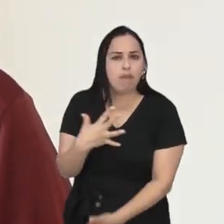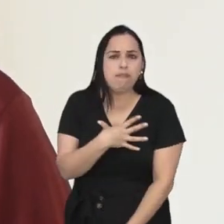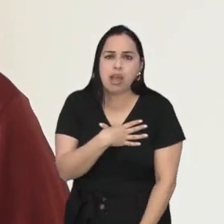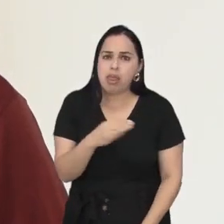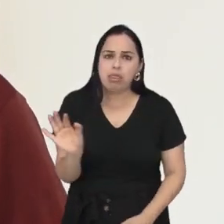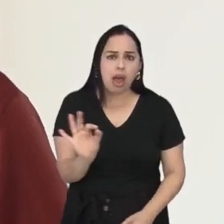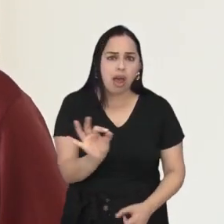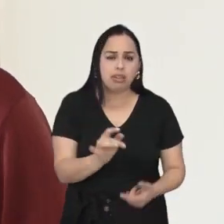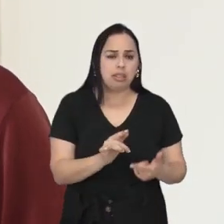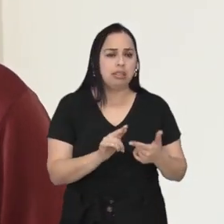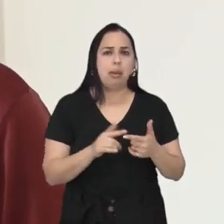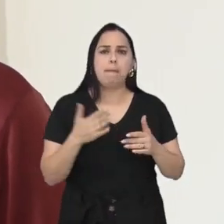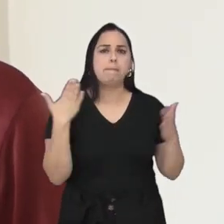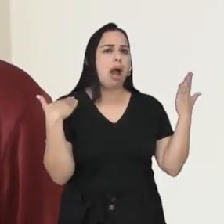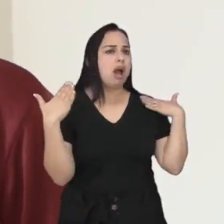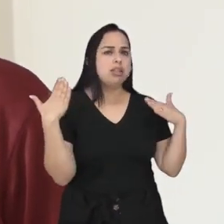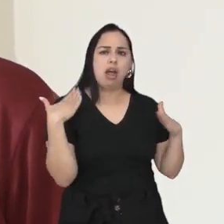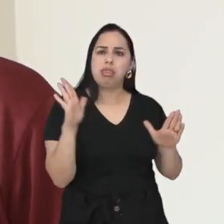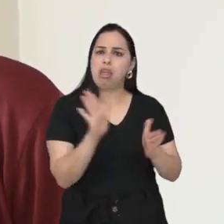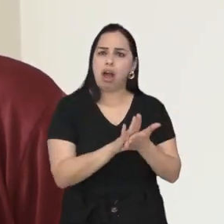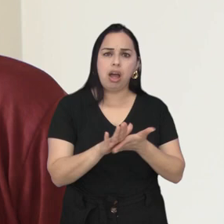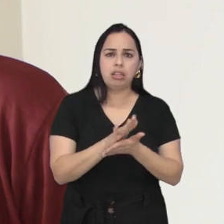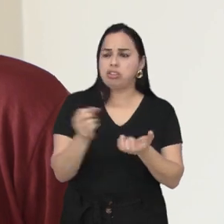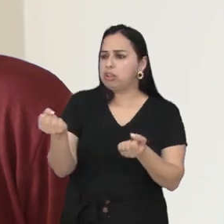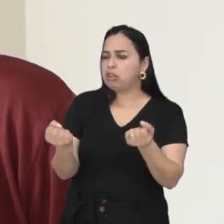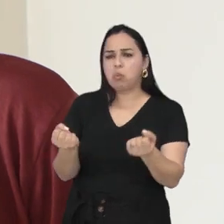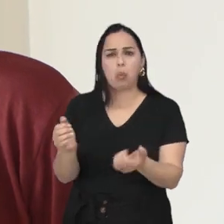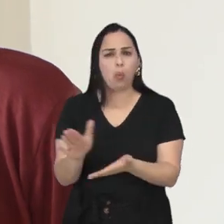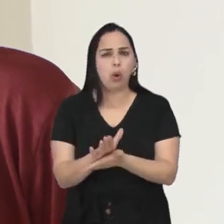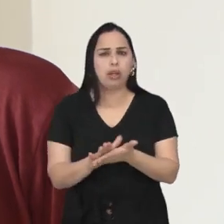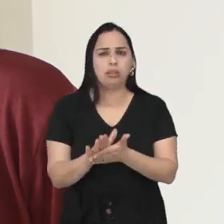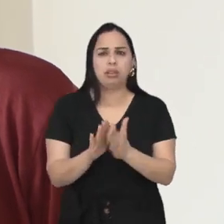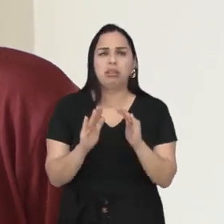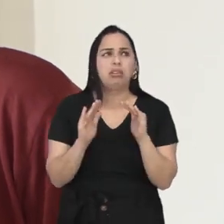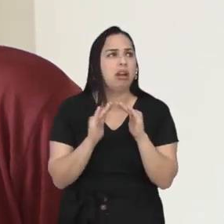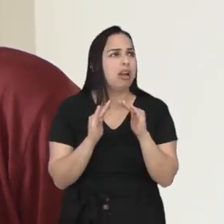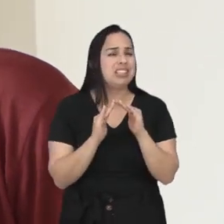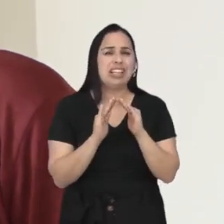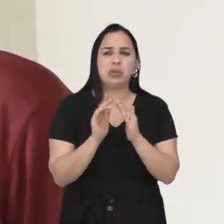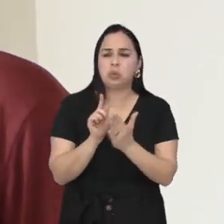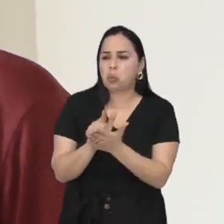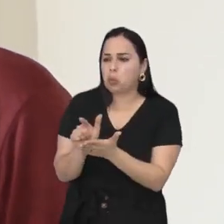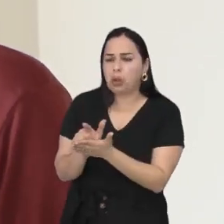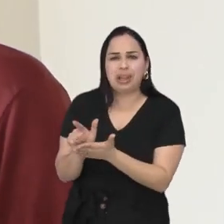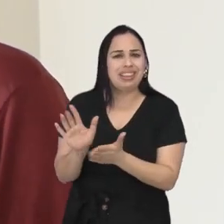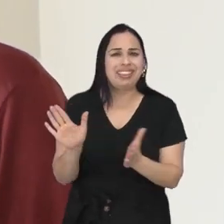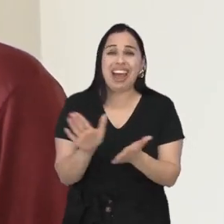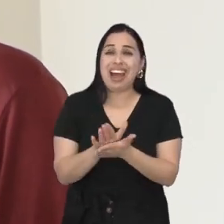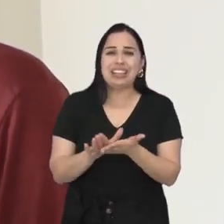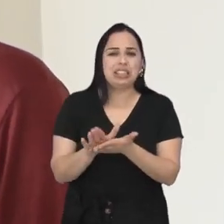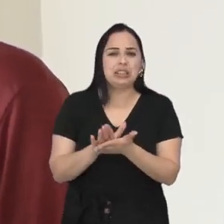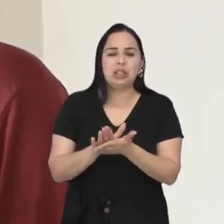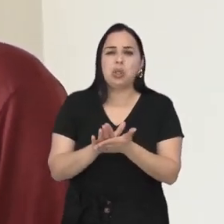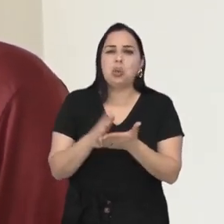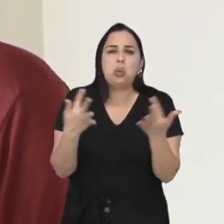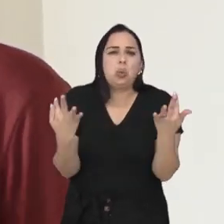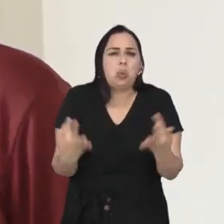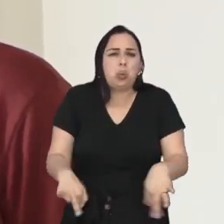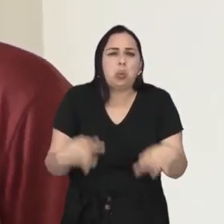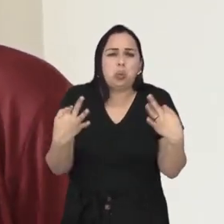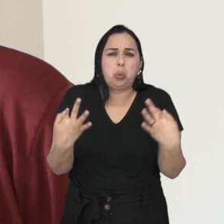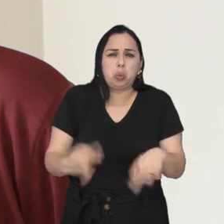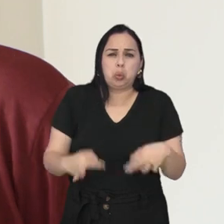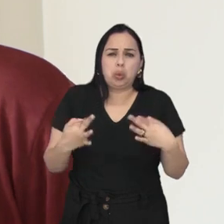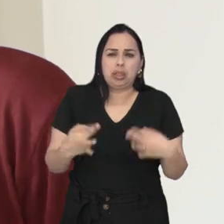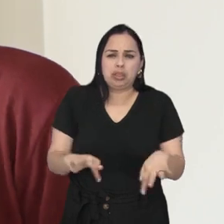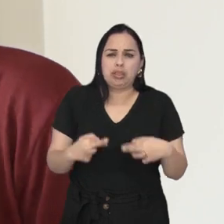mais com os meus filhos, eu não saía de casa mais, não podia dirigir. Dentro de casa mesmo, fazer serviço, não aguentava dobrar barra e tudo que eu fazia